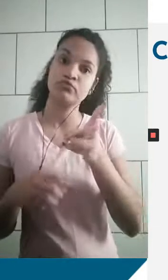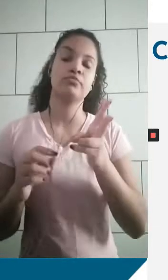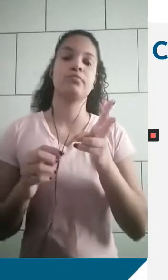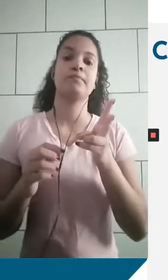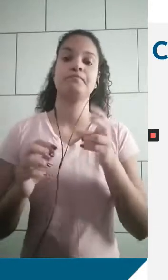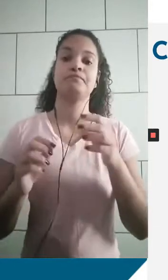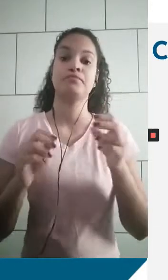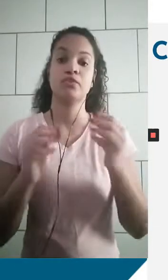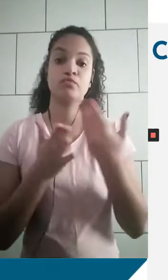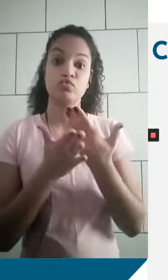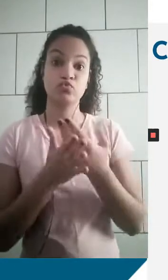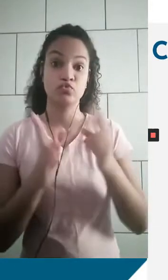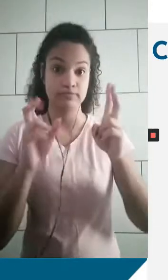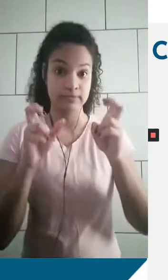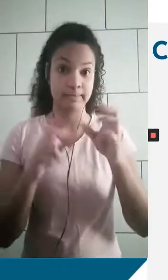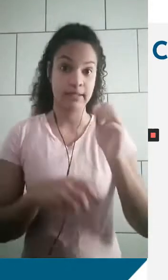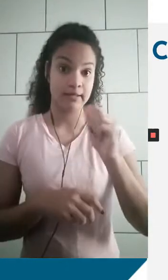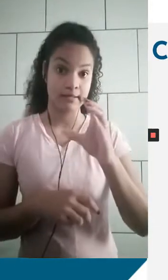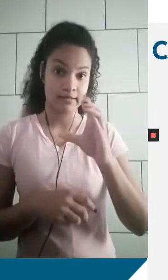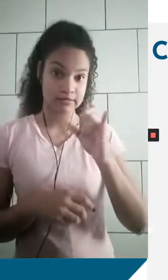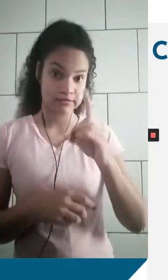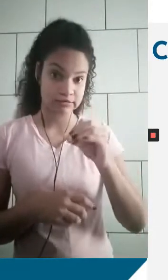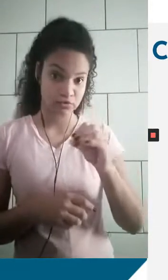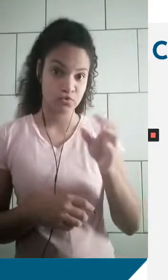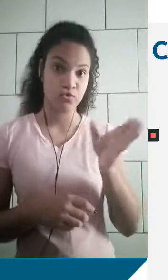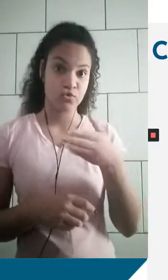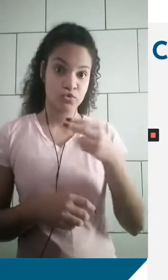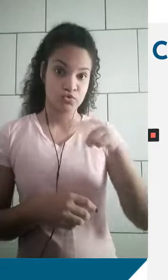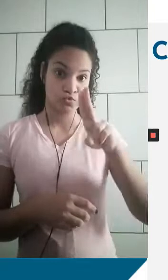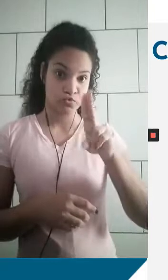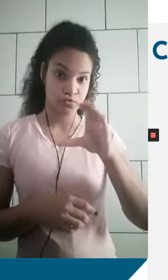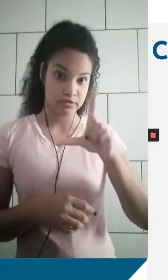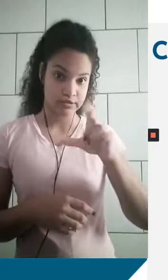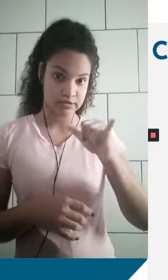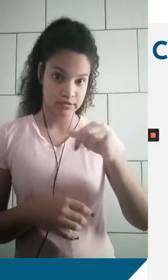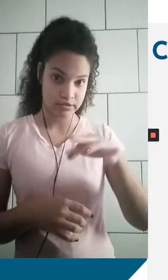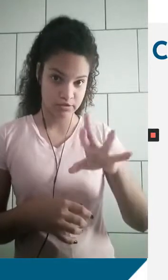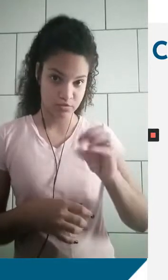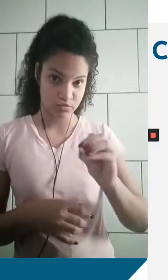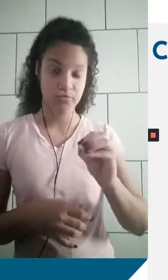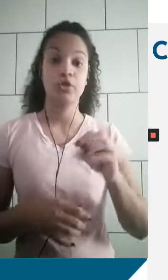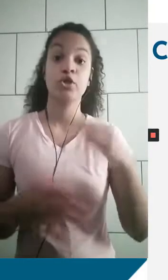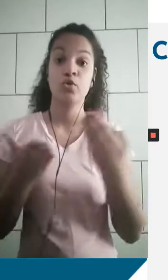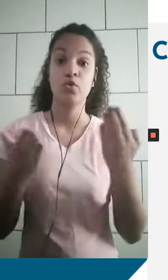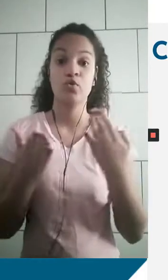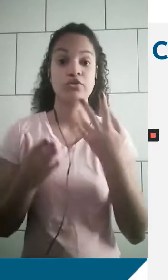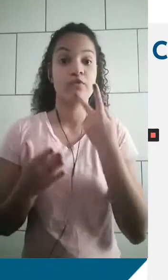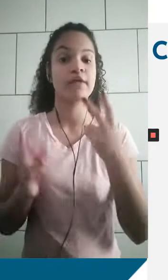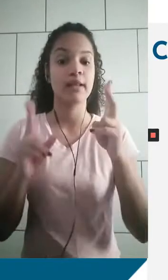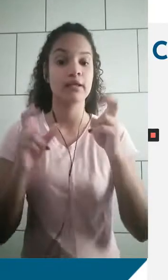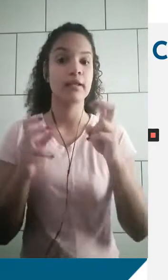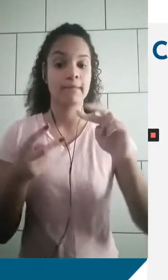continuação dos estudos dos ácidos nucleicos, de uma introdução ao estudo dos ácidos nucleicos, vamos falar sobre